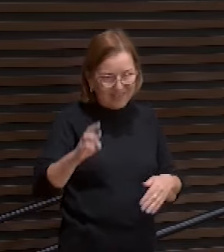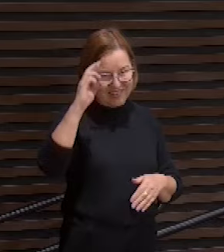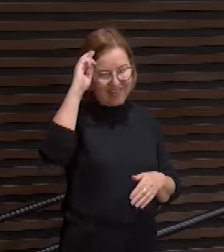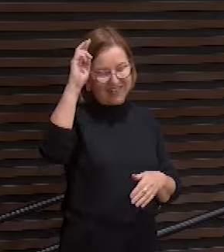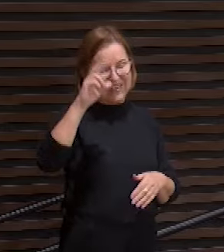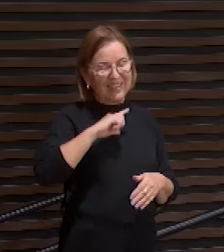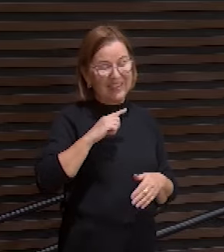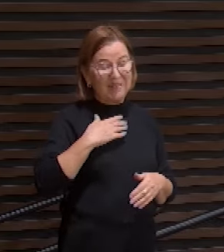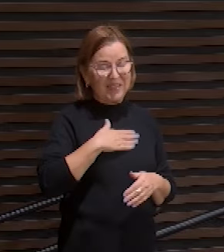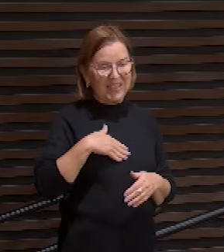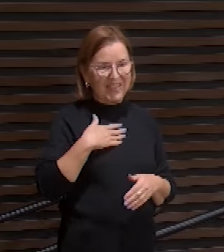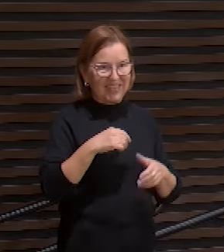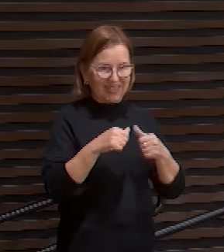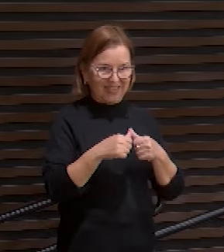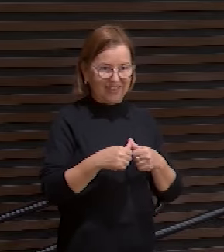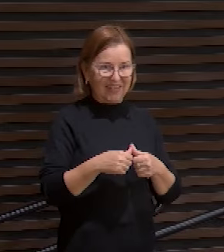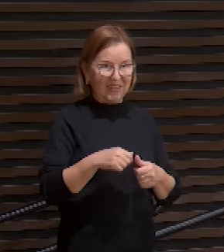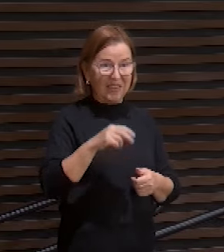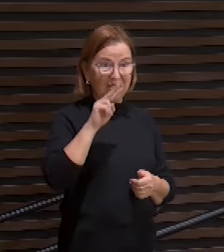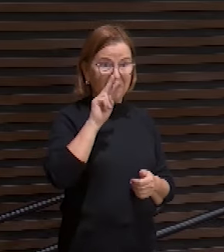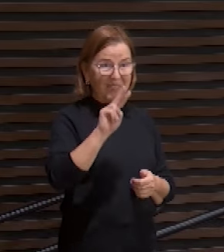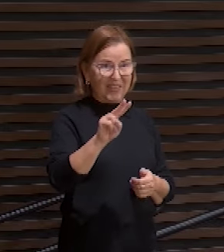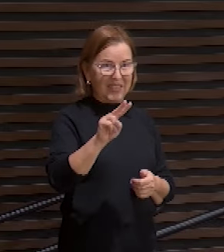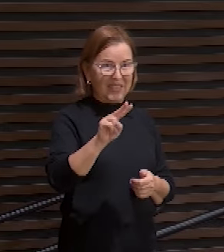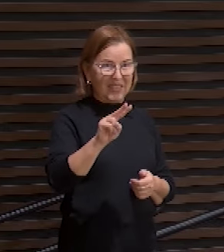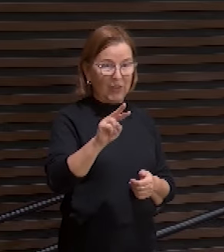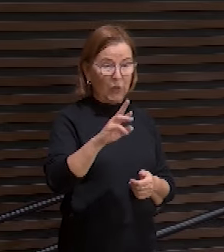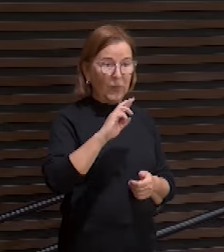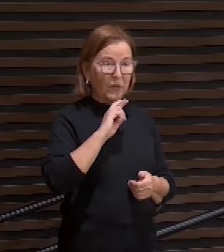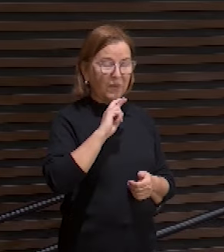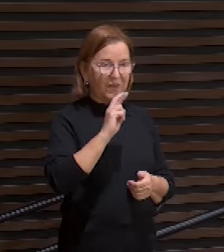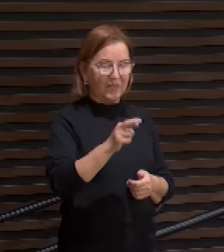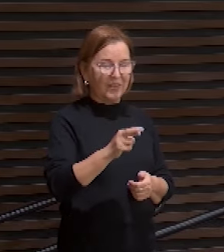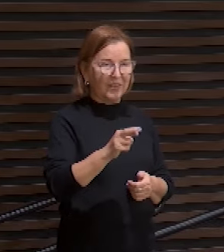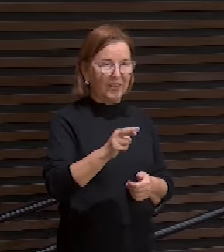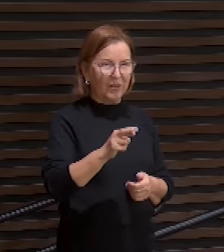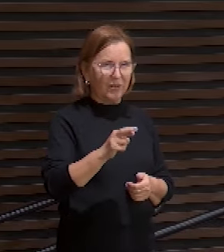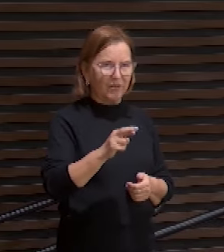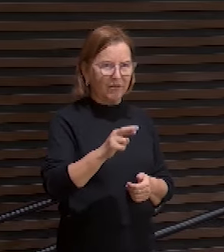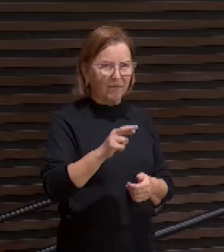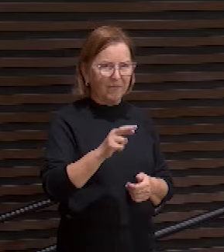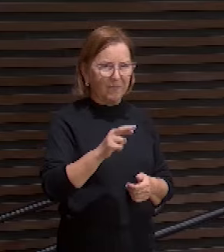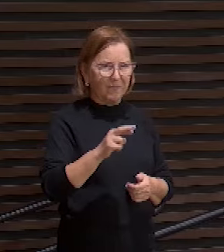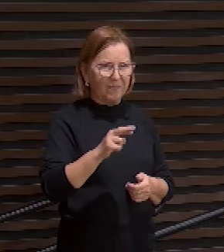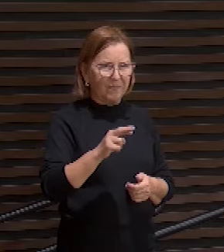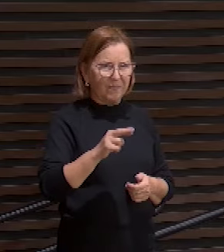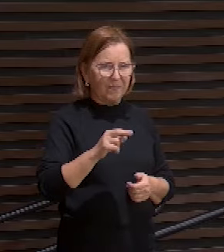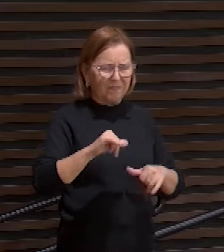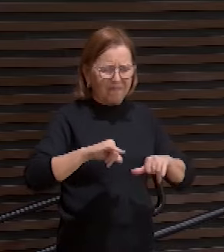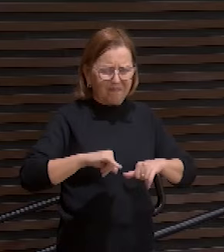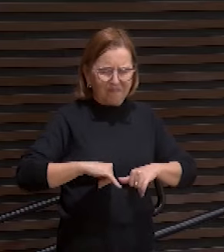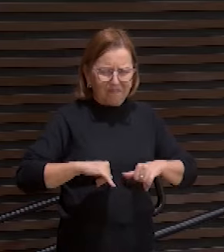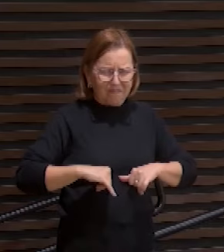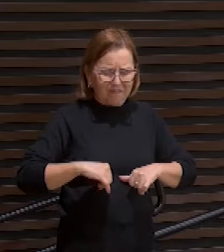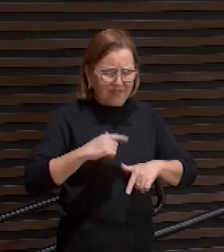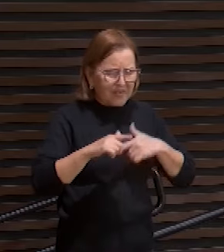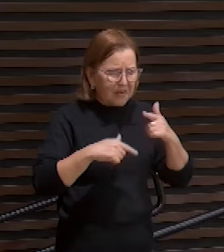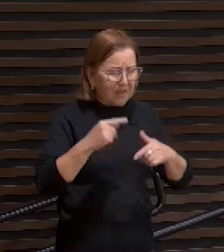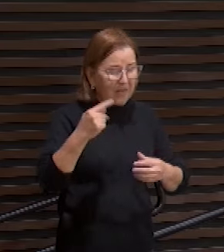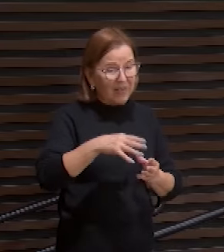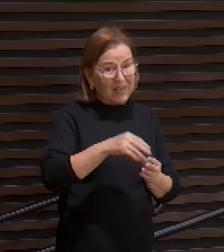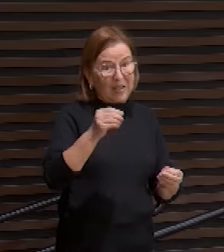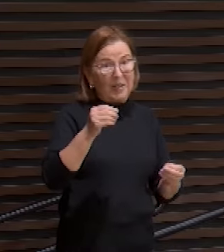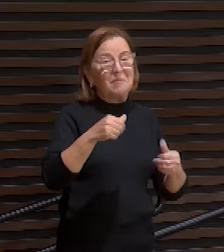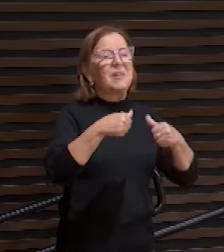ele verá o fruto do penoso trabalho de sua alma e ficará satisfeito irmãos